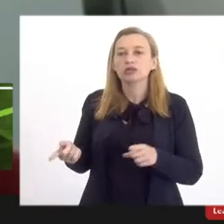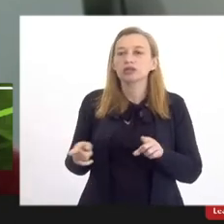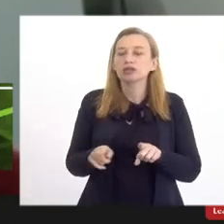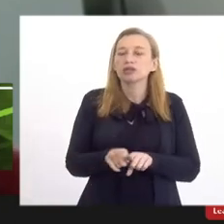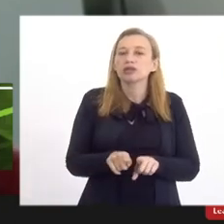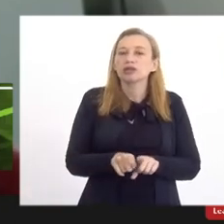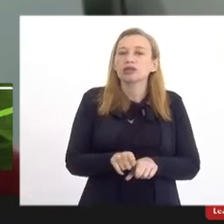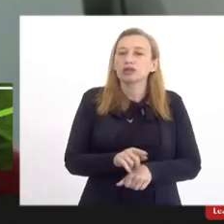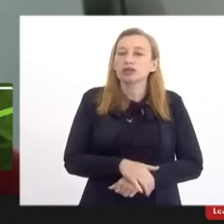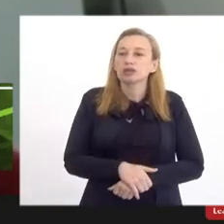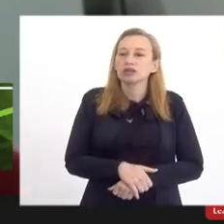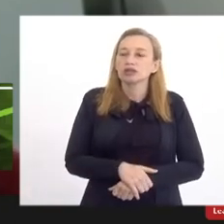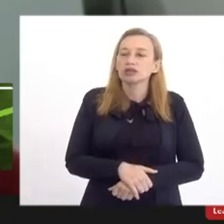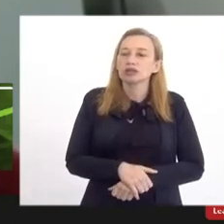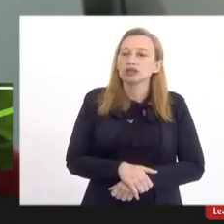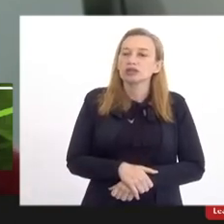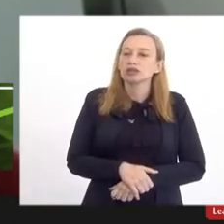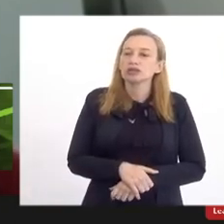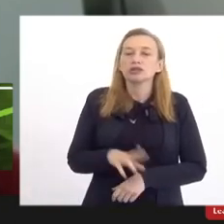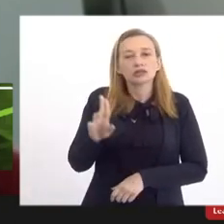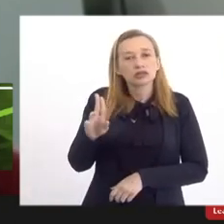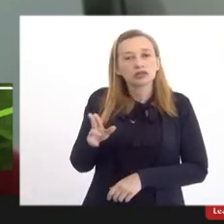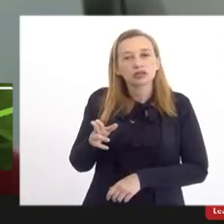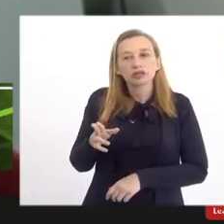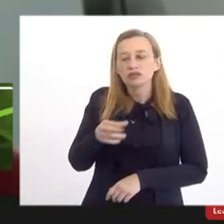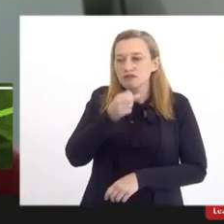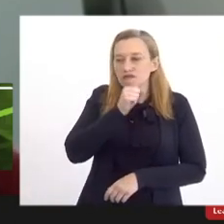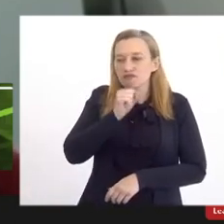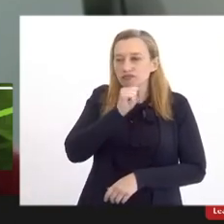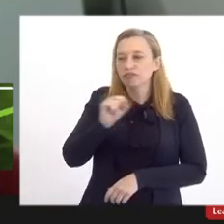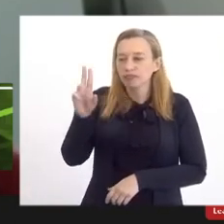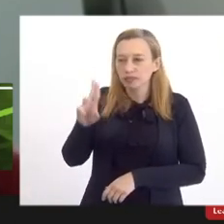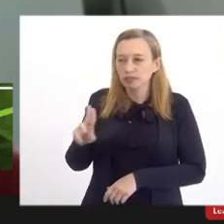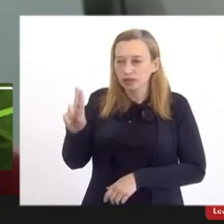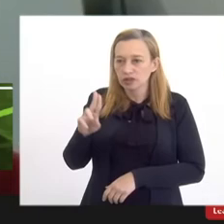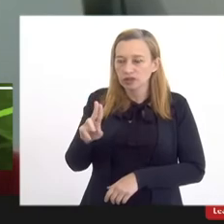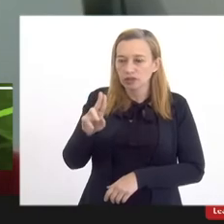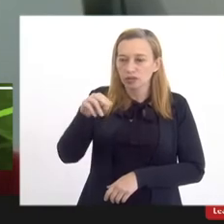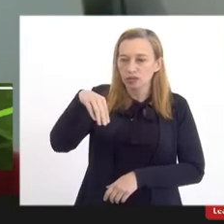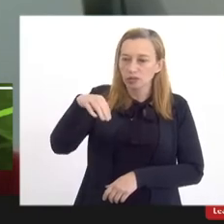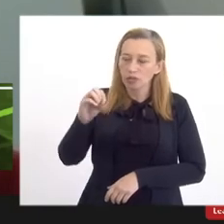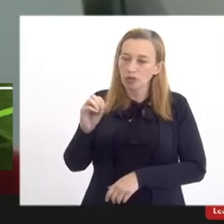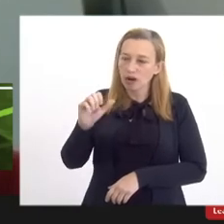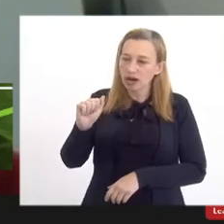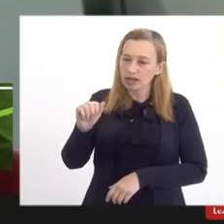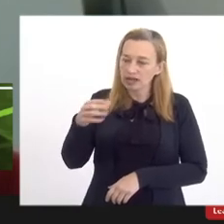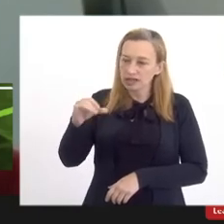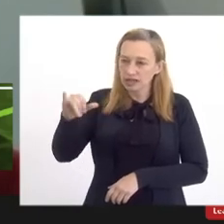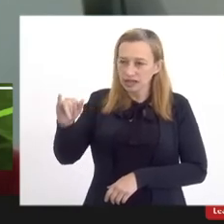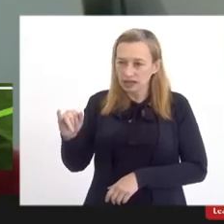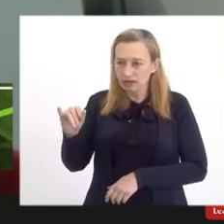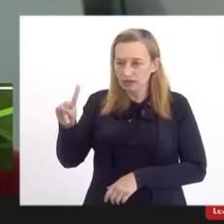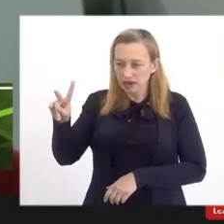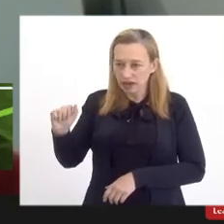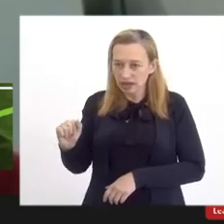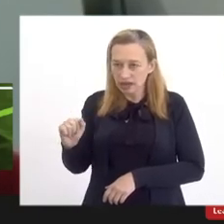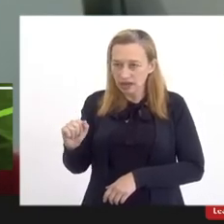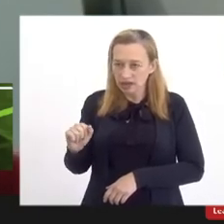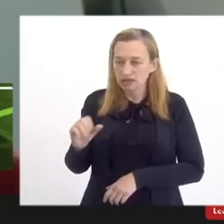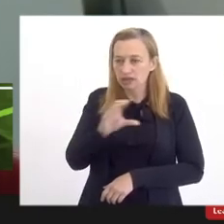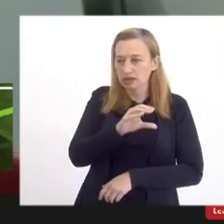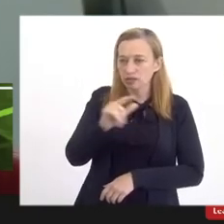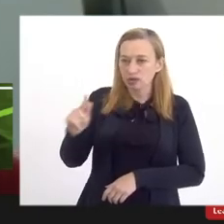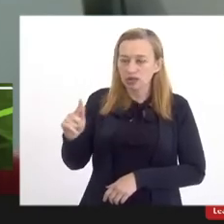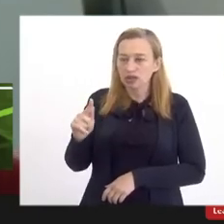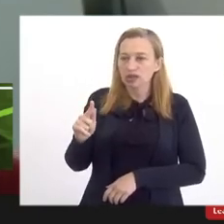aquisição da Universidade, da antiga Universidade de Moacir Bastos, que fica no centro de Campo Grande, a 300 metros